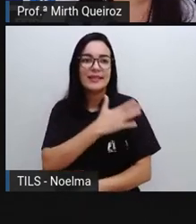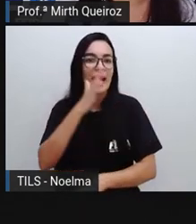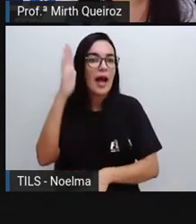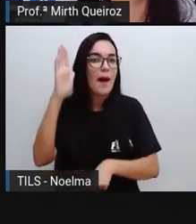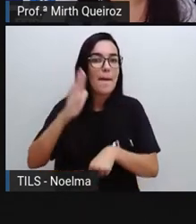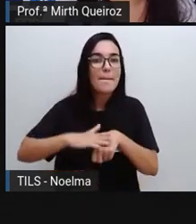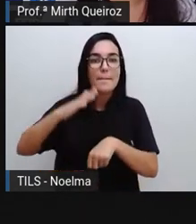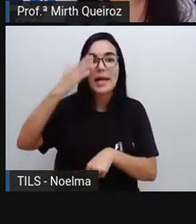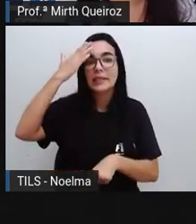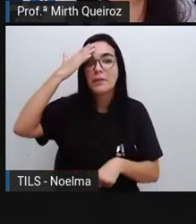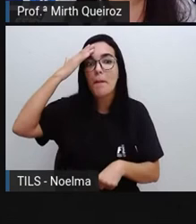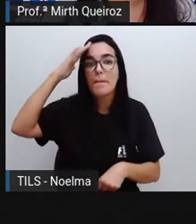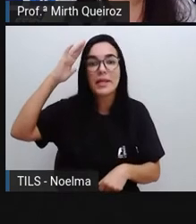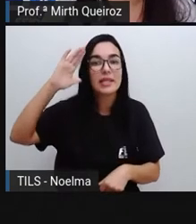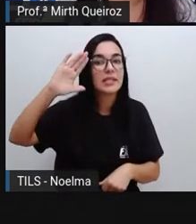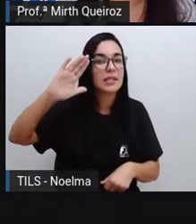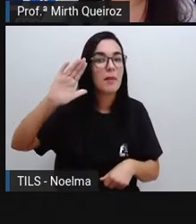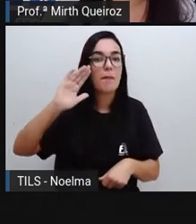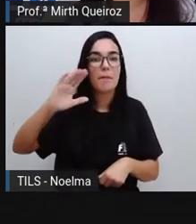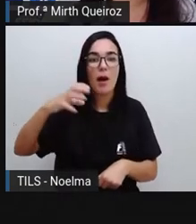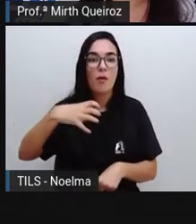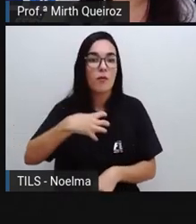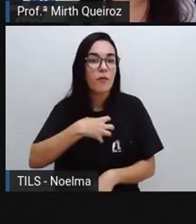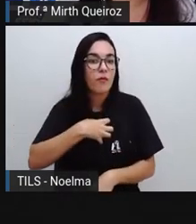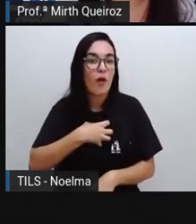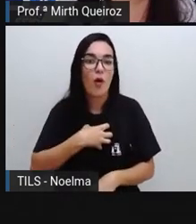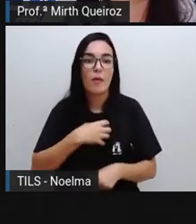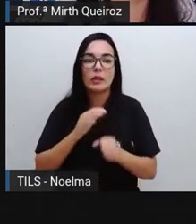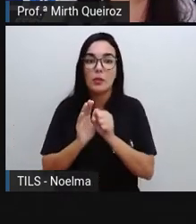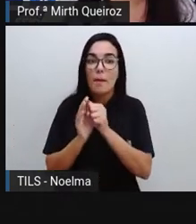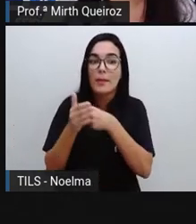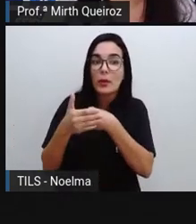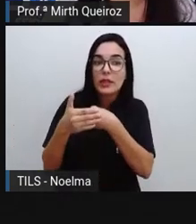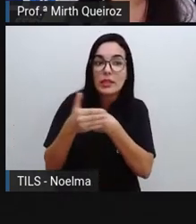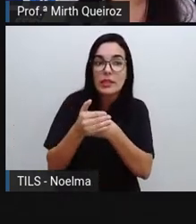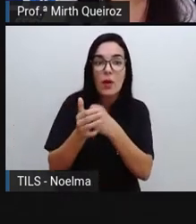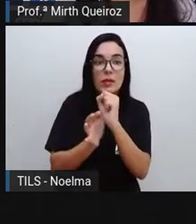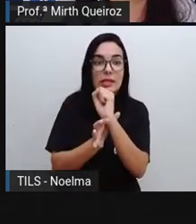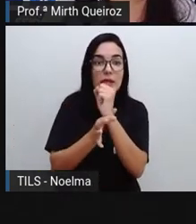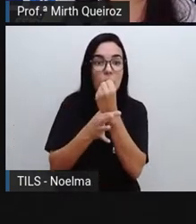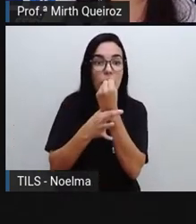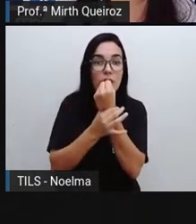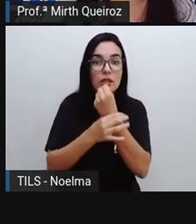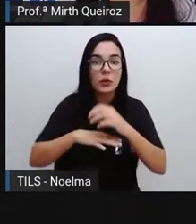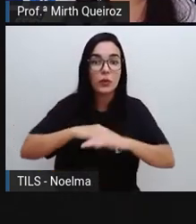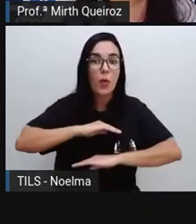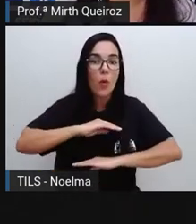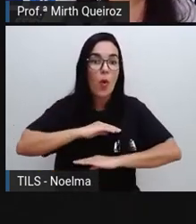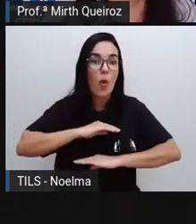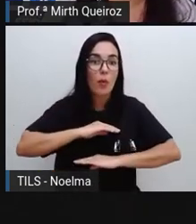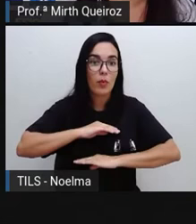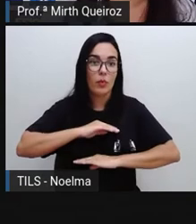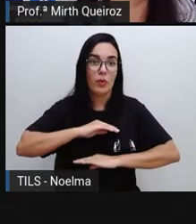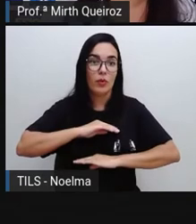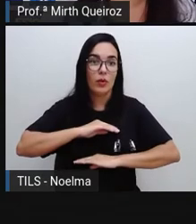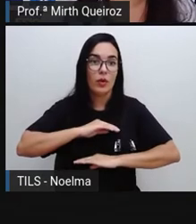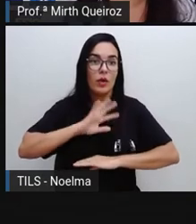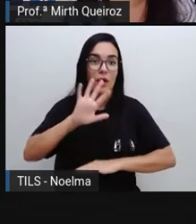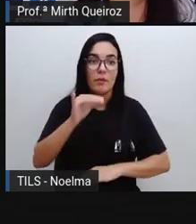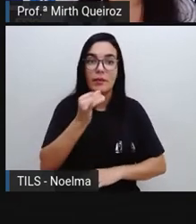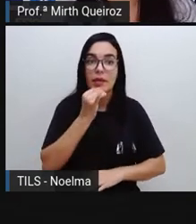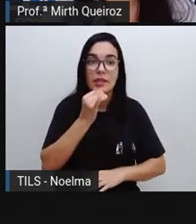doenças que são causadas por vírus e por bactérias, né? Nós temos, por exemplo, uma doença causada por vírus, que é o